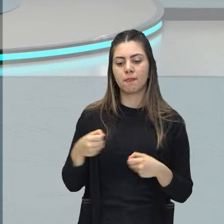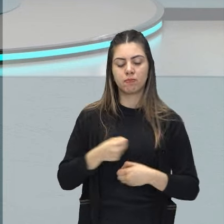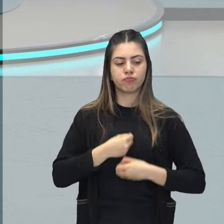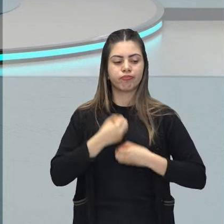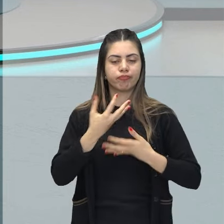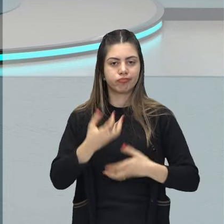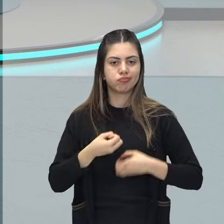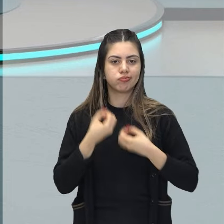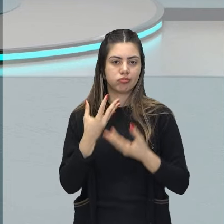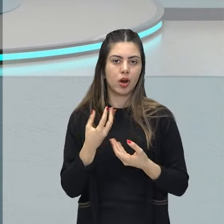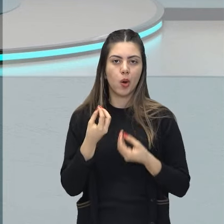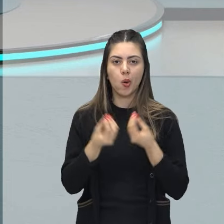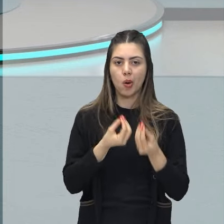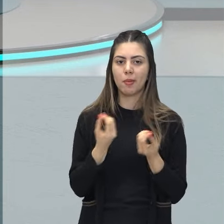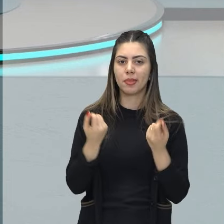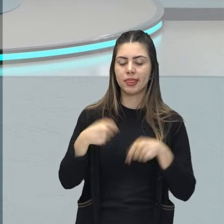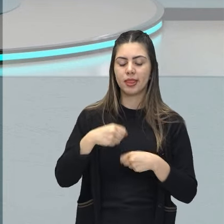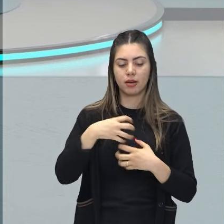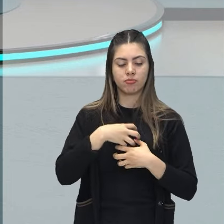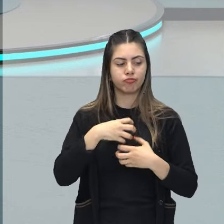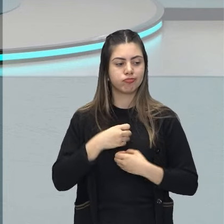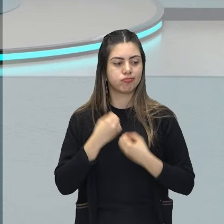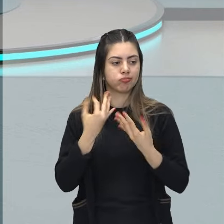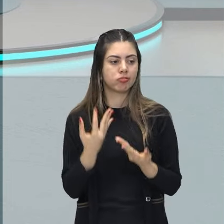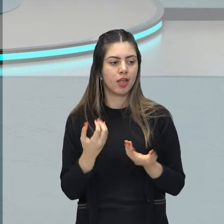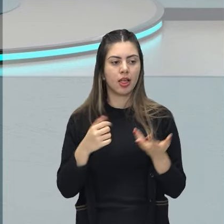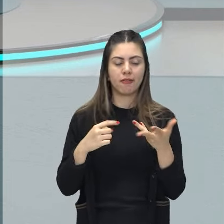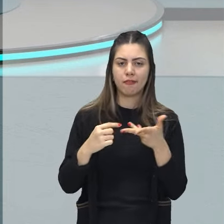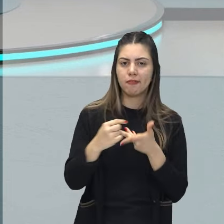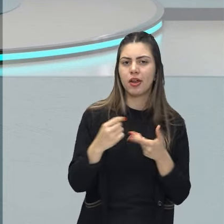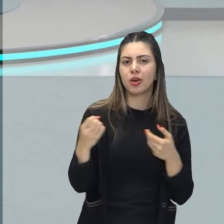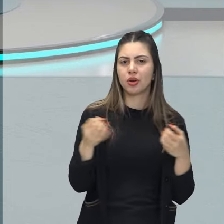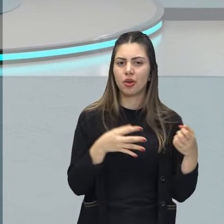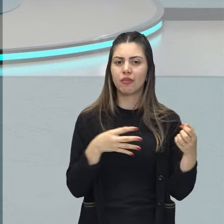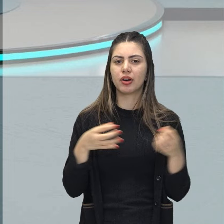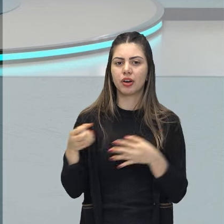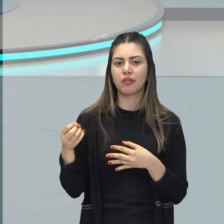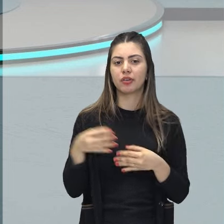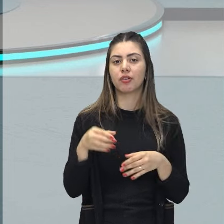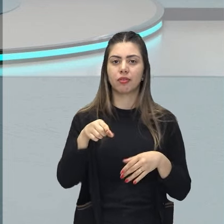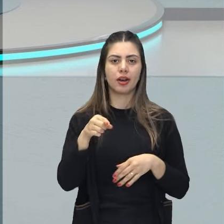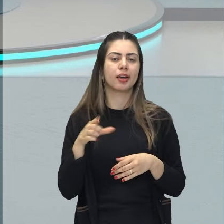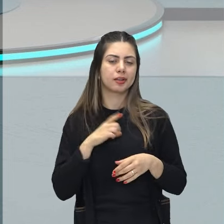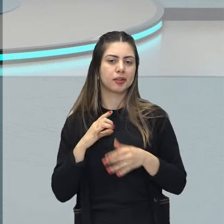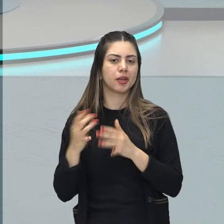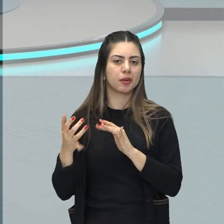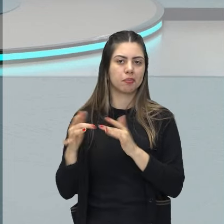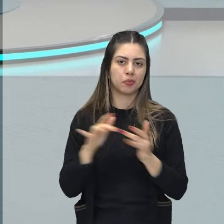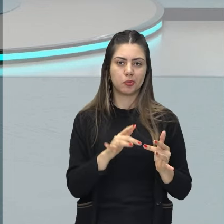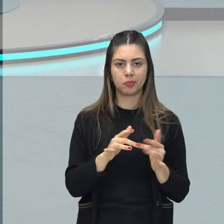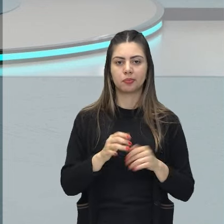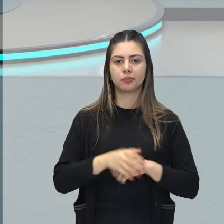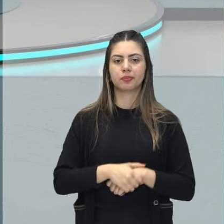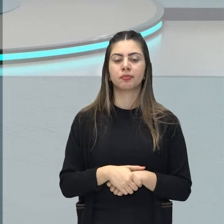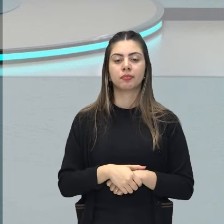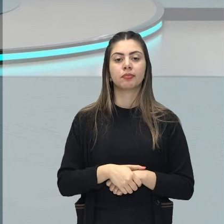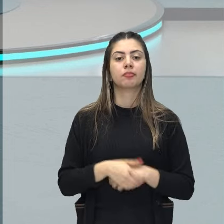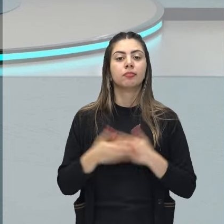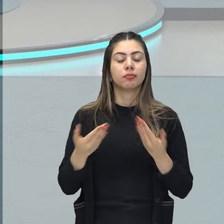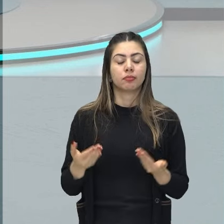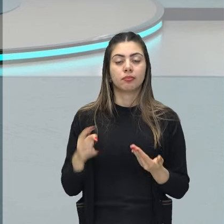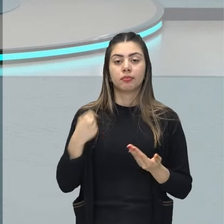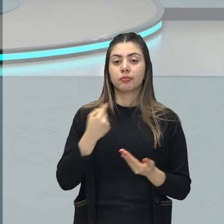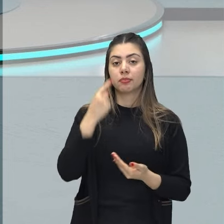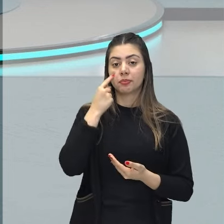exatamente novos sentimentos, novas questões em meio a esse contexto, ok? Agora quando pensamos